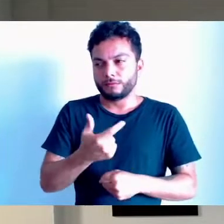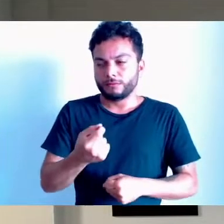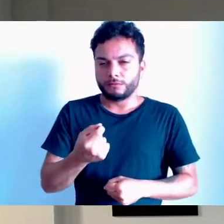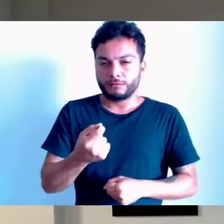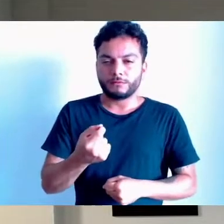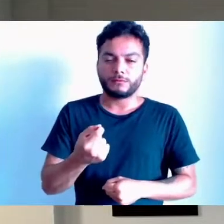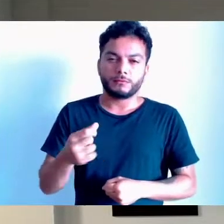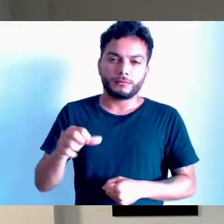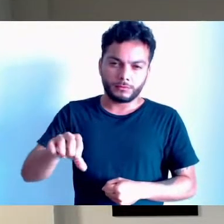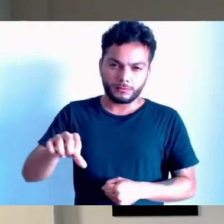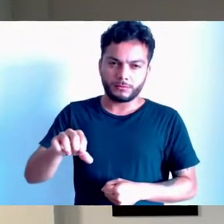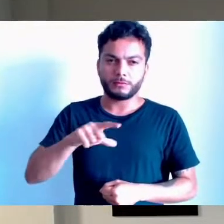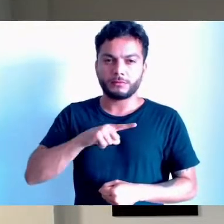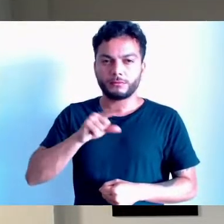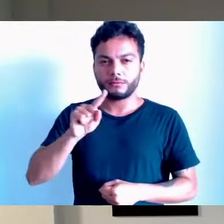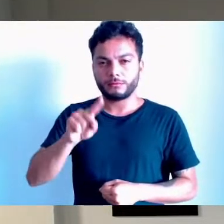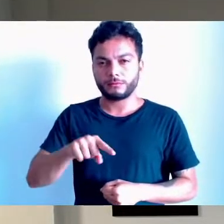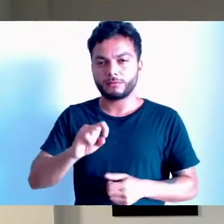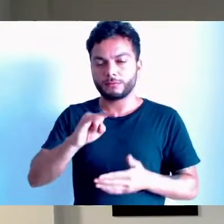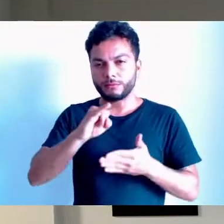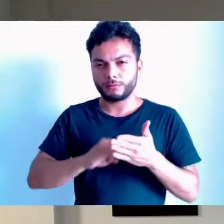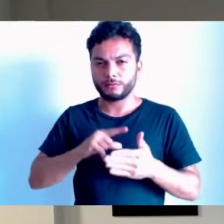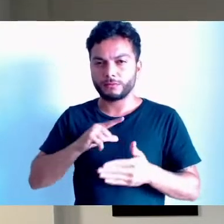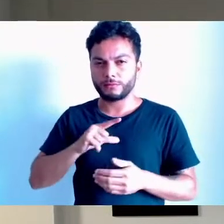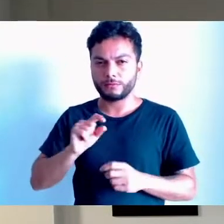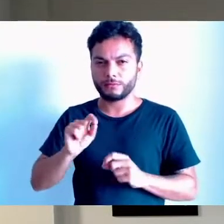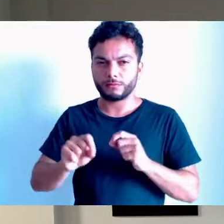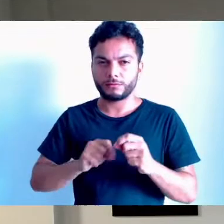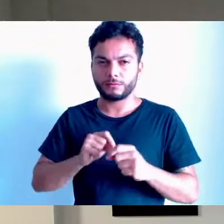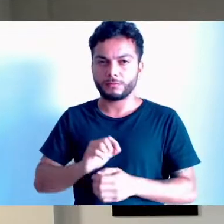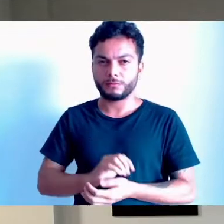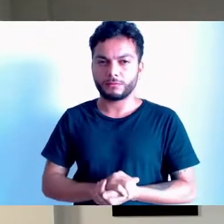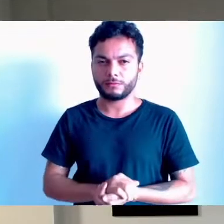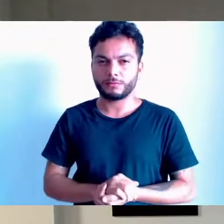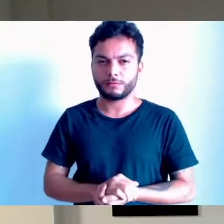convocação, quando um governo entra e vai uma...